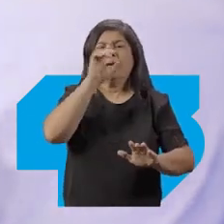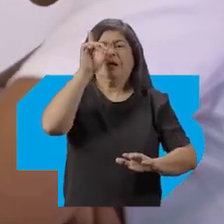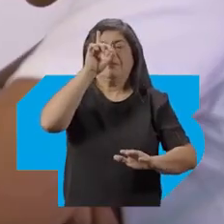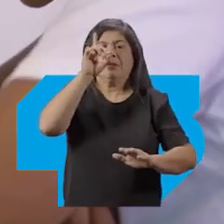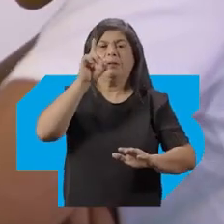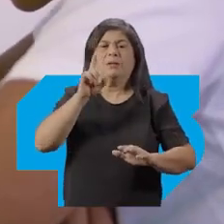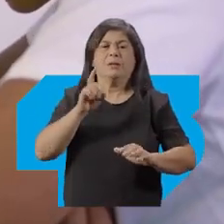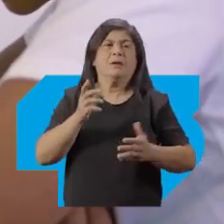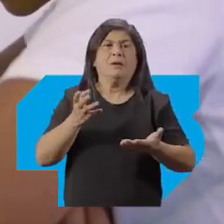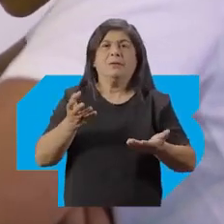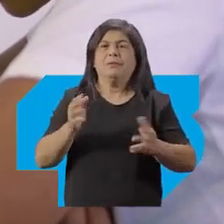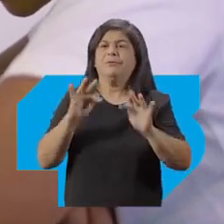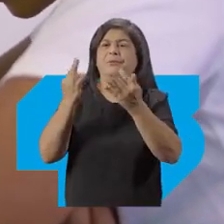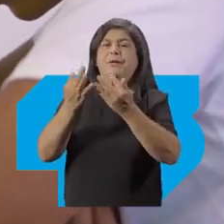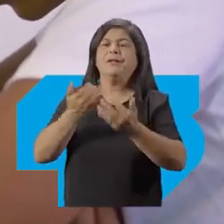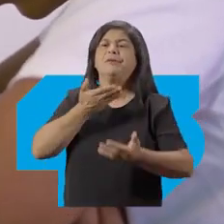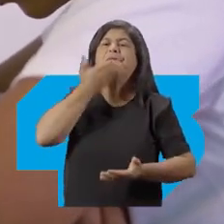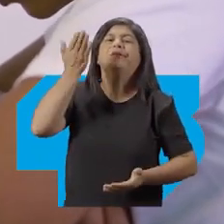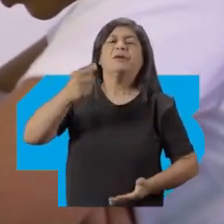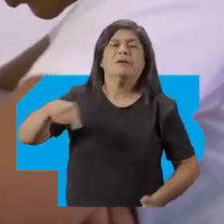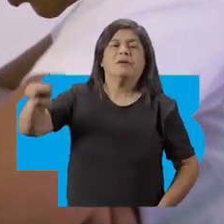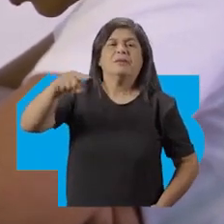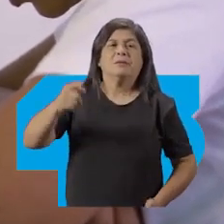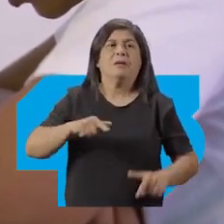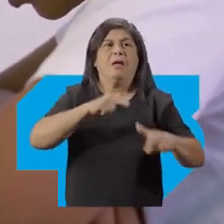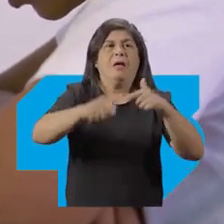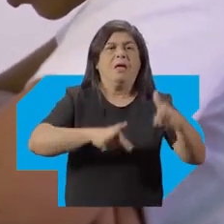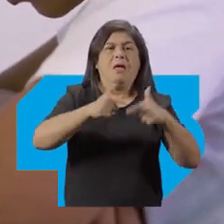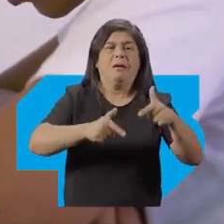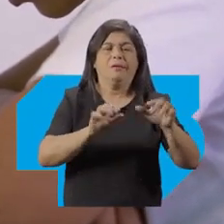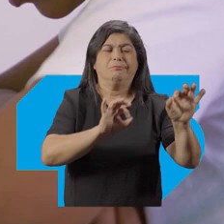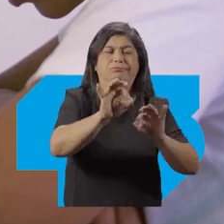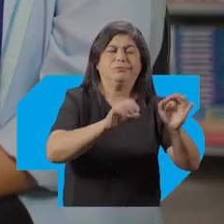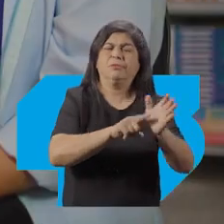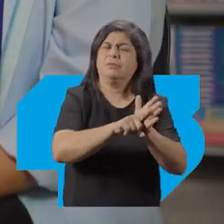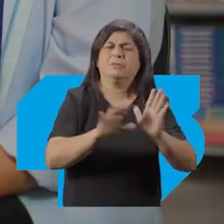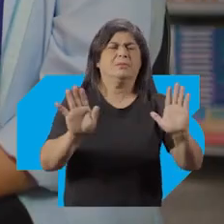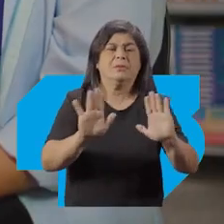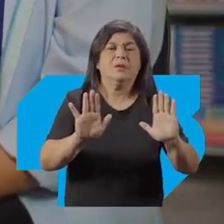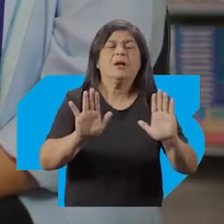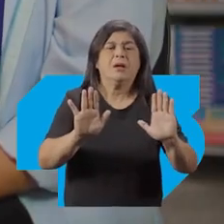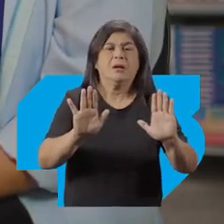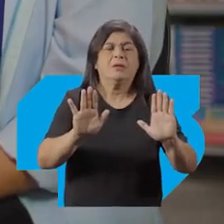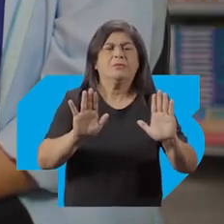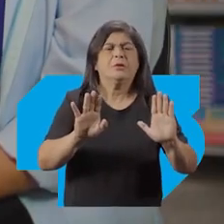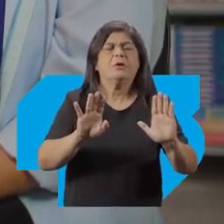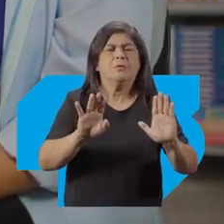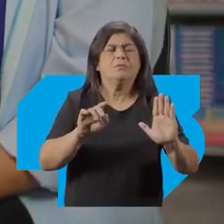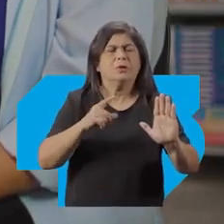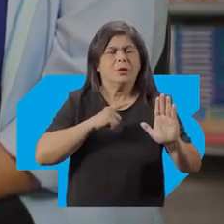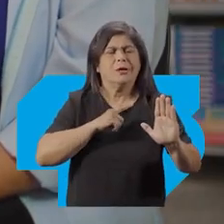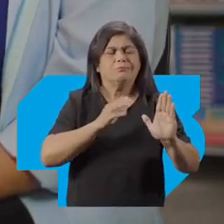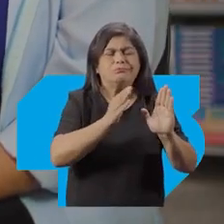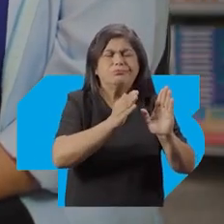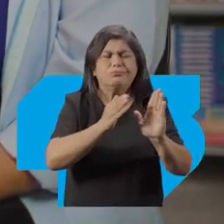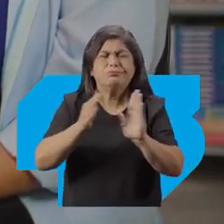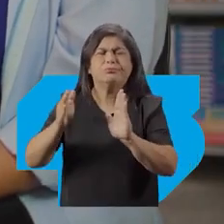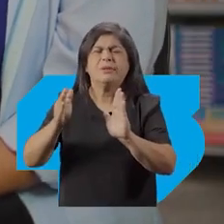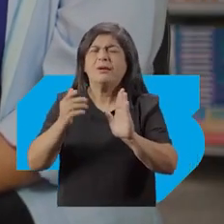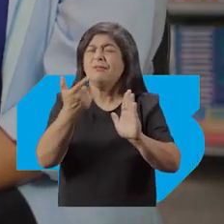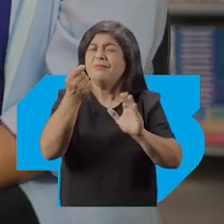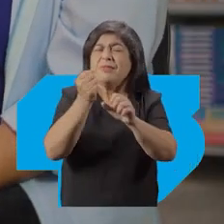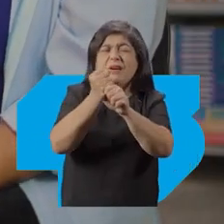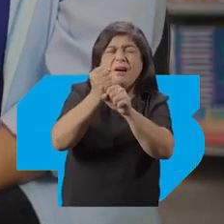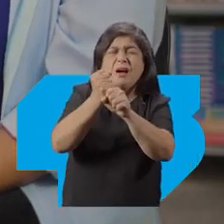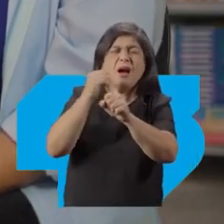sejam roubados da família E ele passa o final de semana planejando e pesquisando A gente tem uma carreira a nível de Estado que tem quase